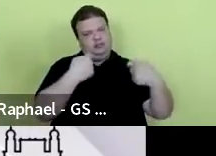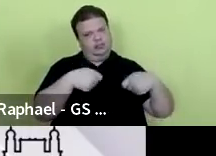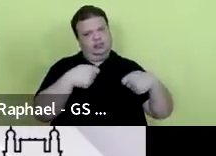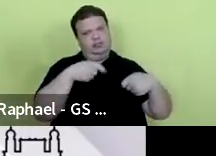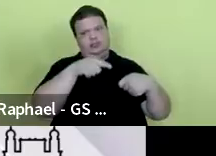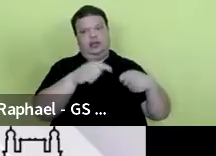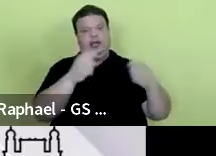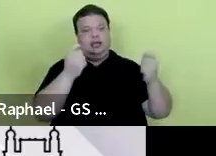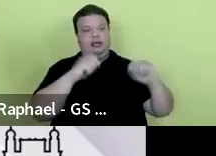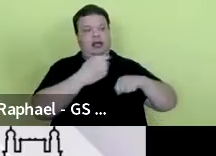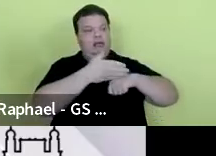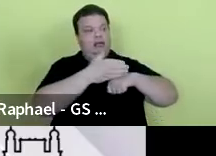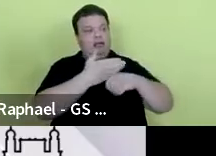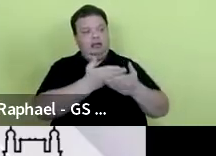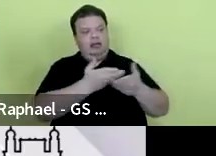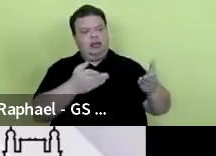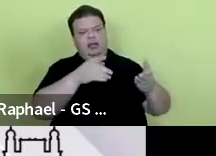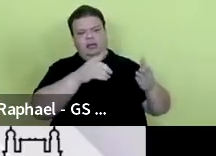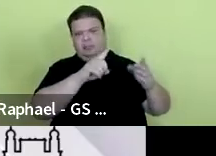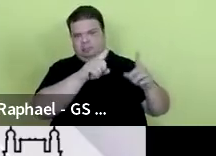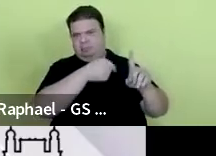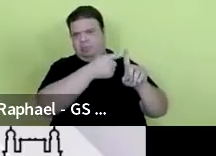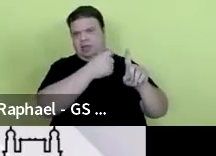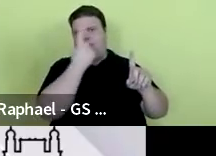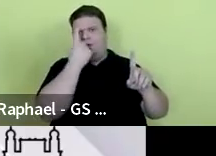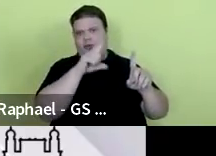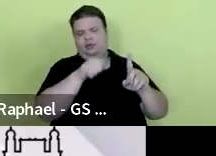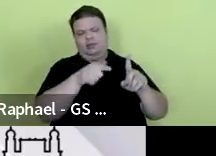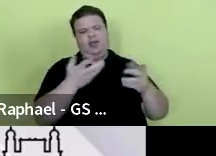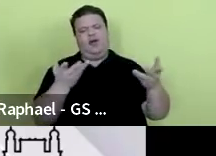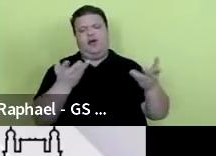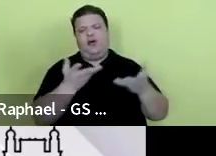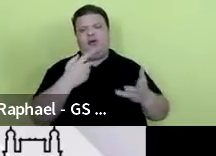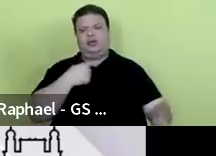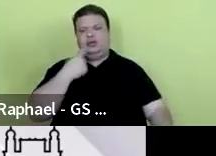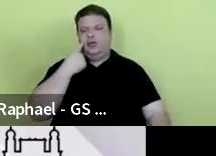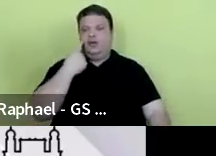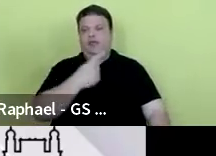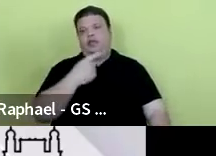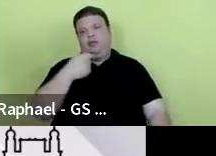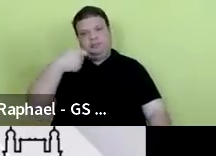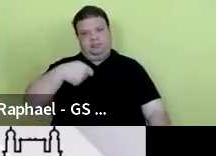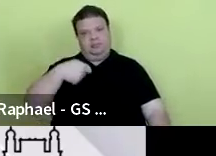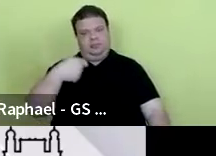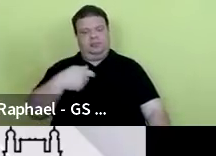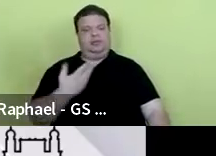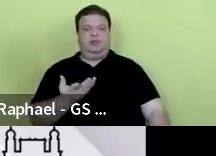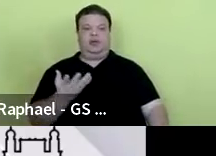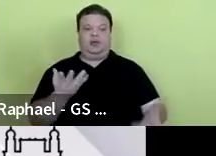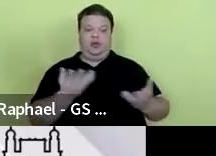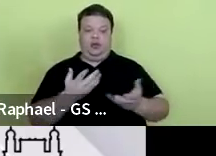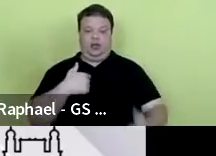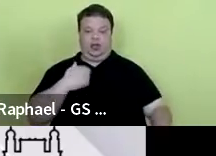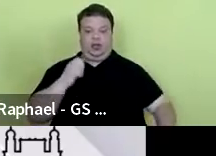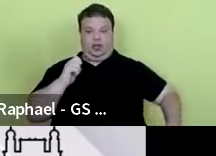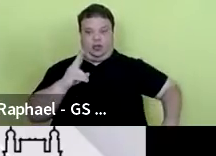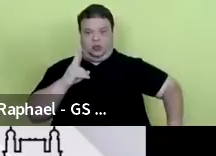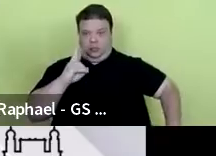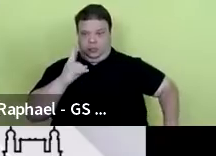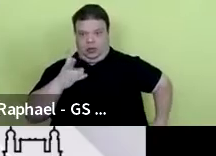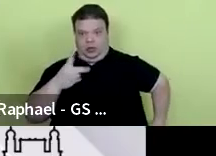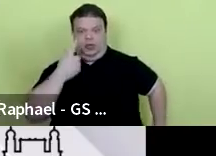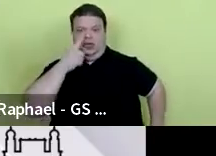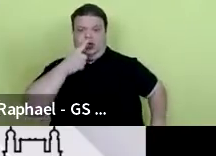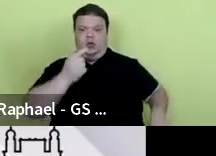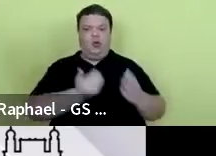é um plus, é alguma coisa a mais que hoje tem sido exigida. Eu mesma, desde quando eu comecei a trabalhar